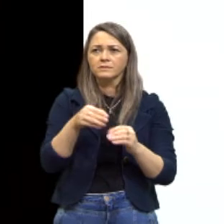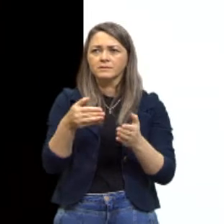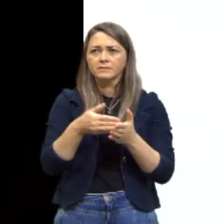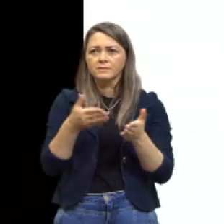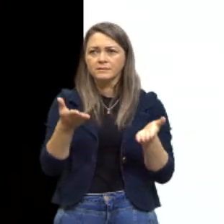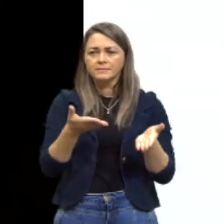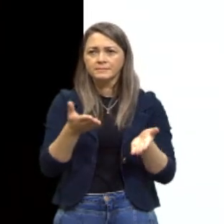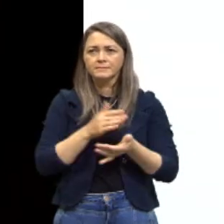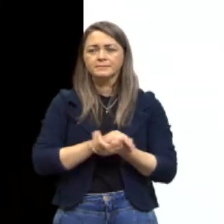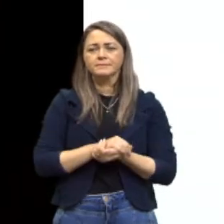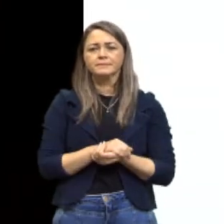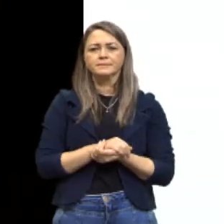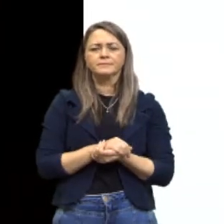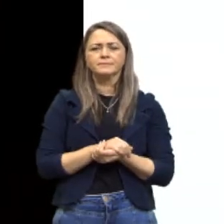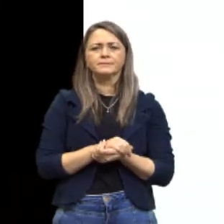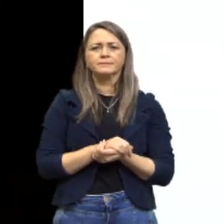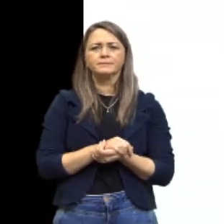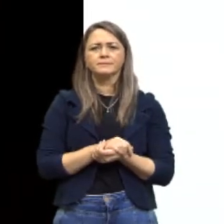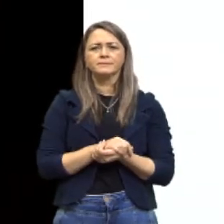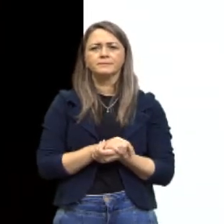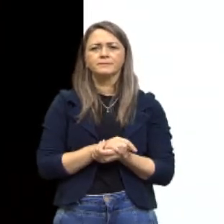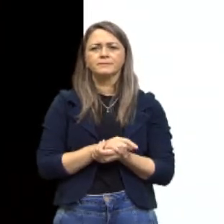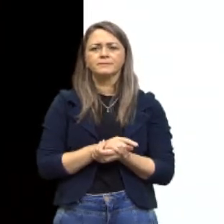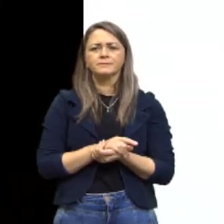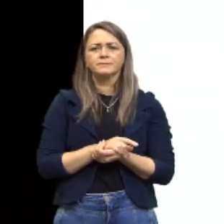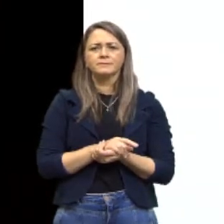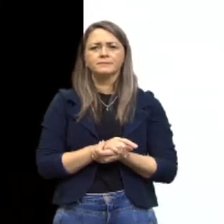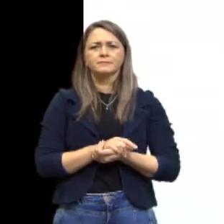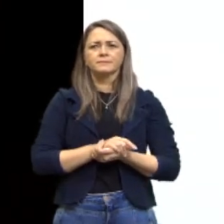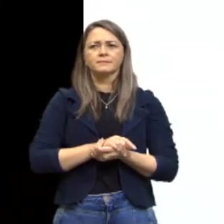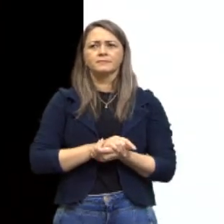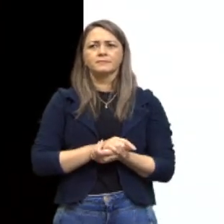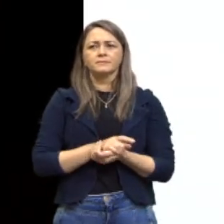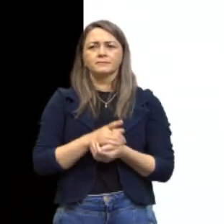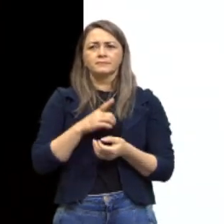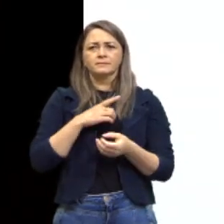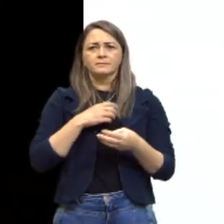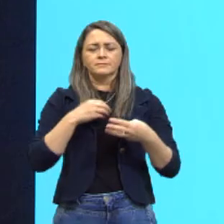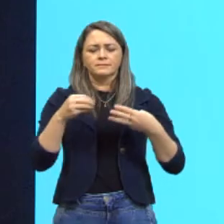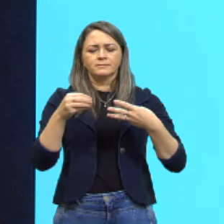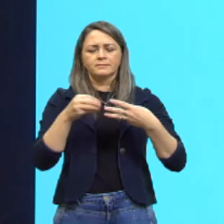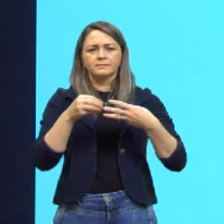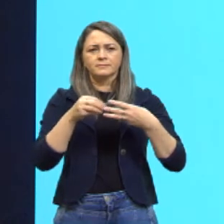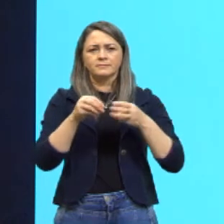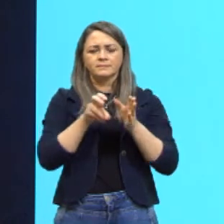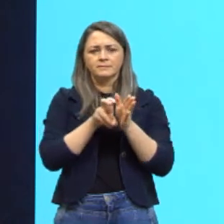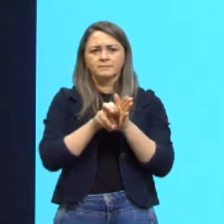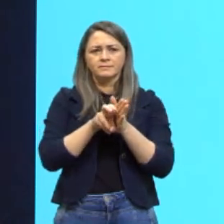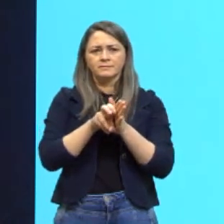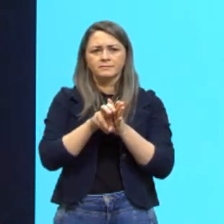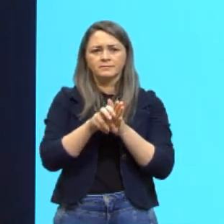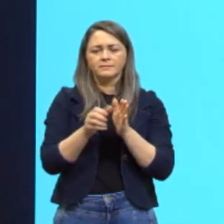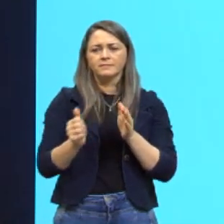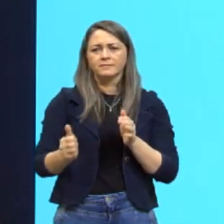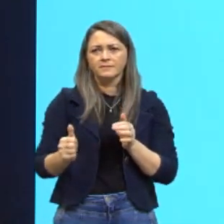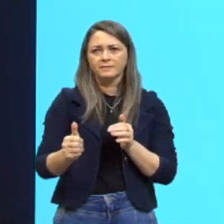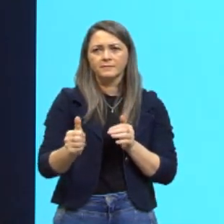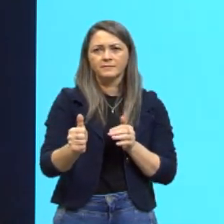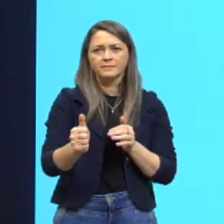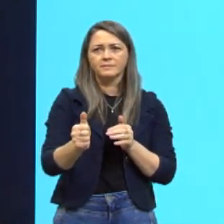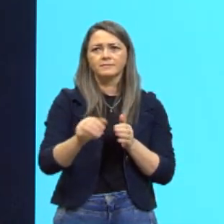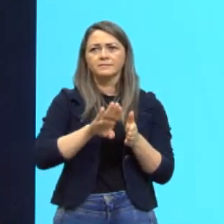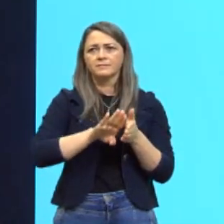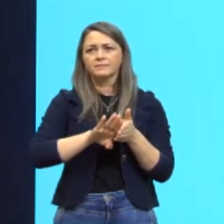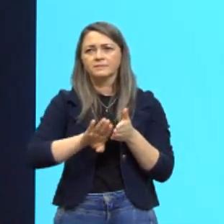hoje, né? Nós tínhamos uma célula de uma bactéria aqui e foi